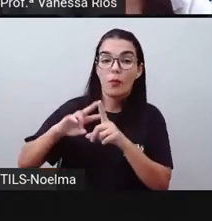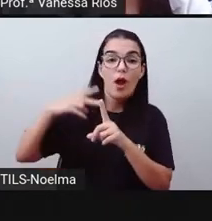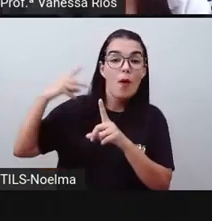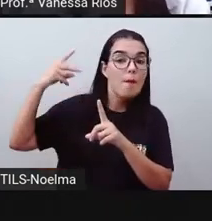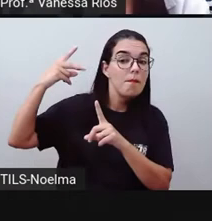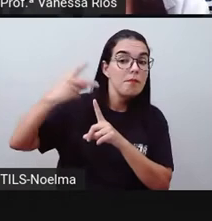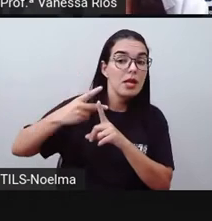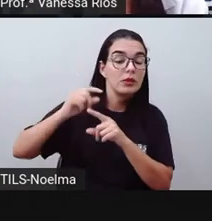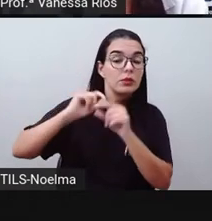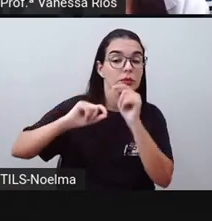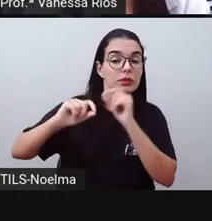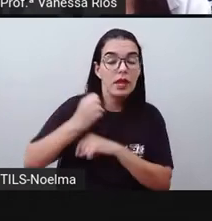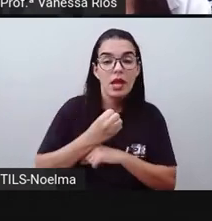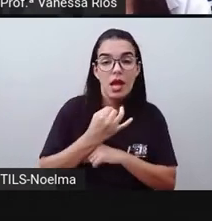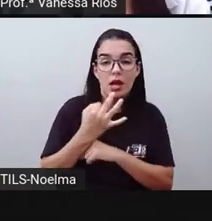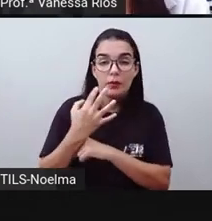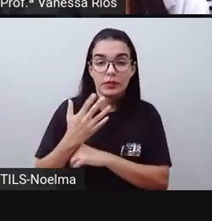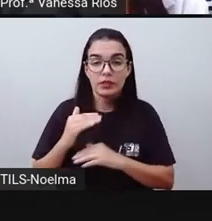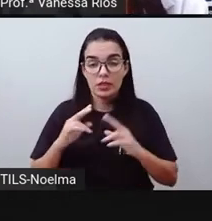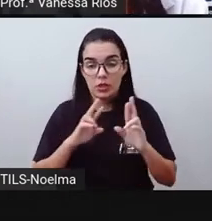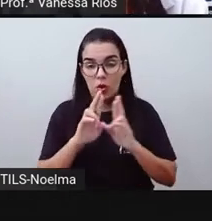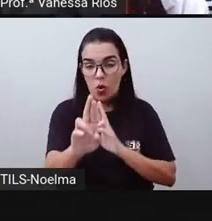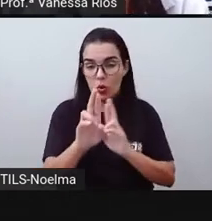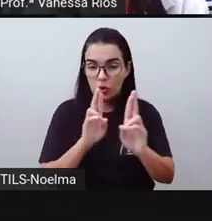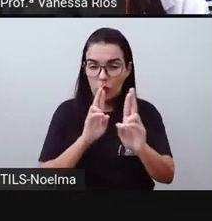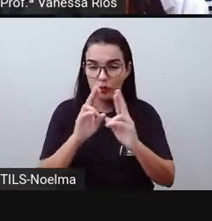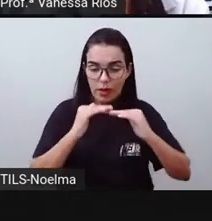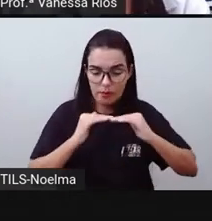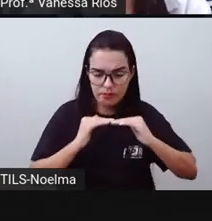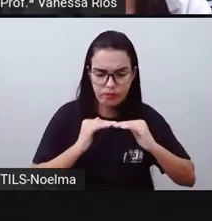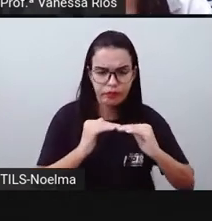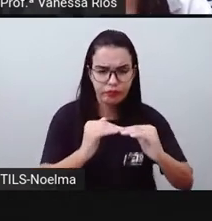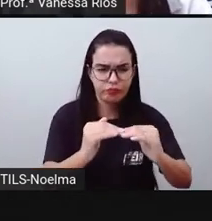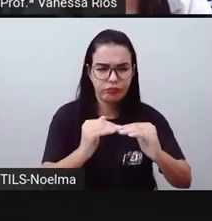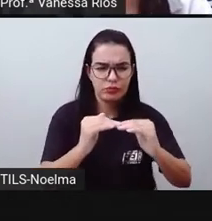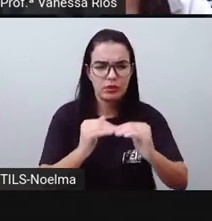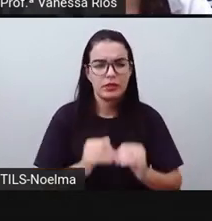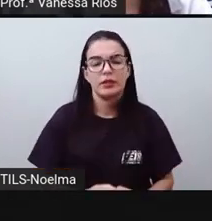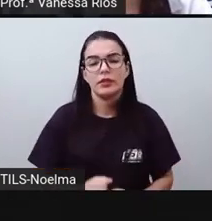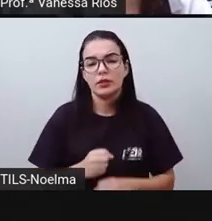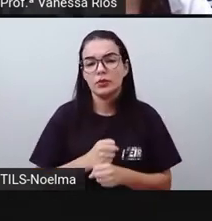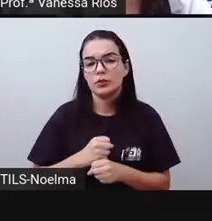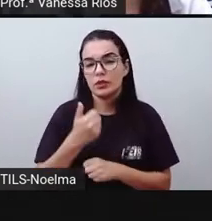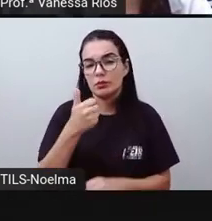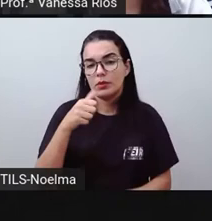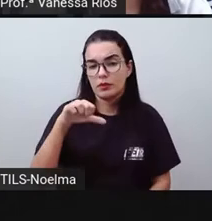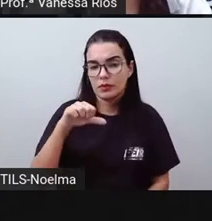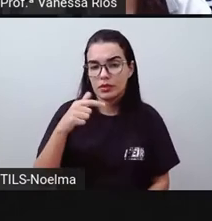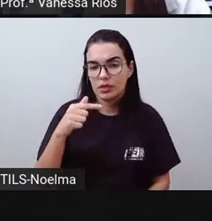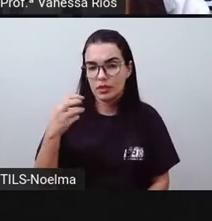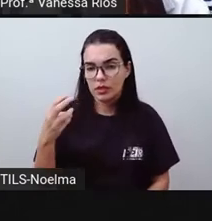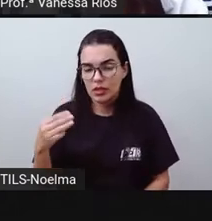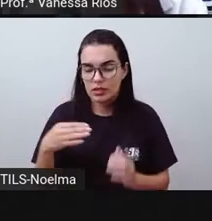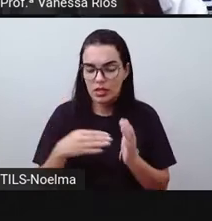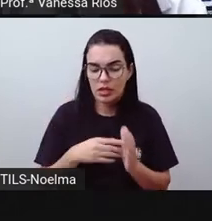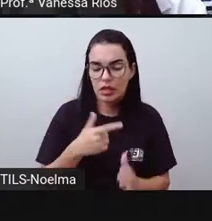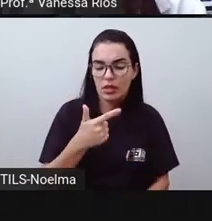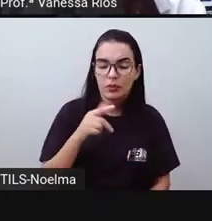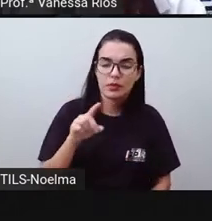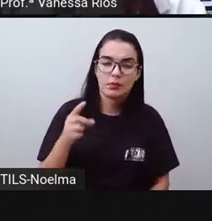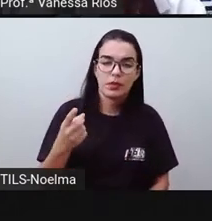à quantidade de rodovias pavimentadas entre aí os anos de 1973 e o ano